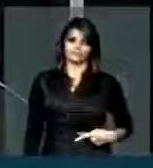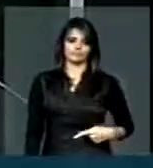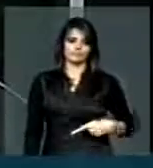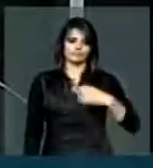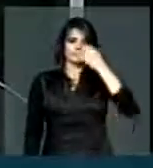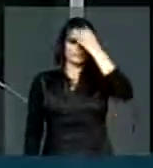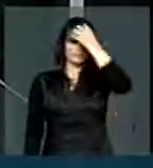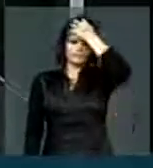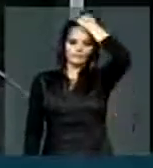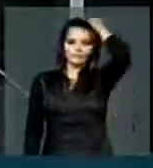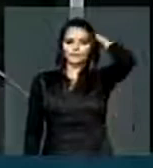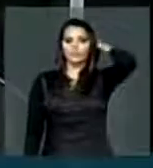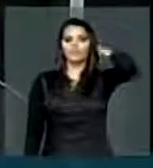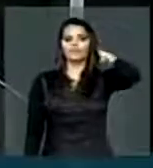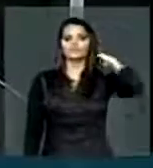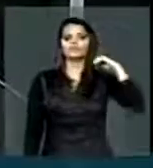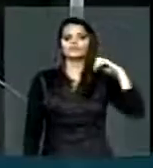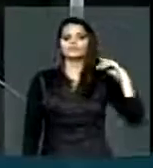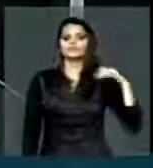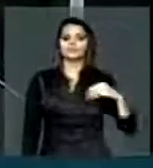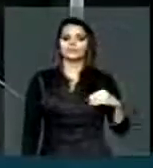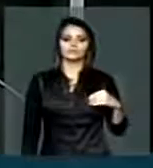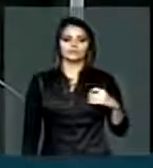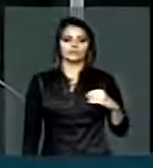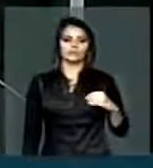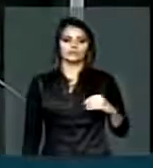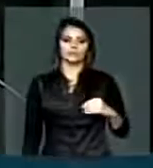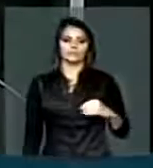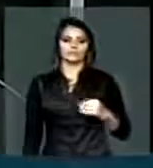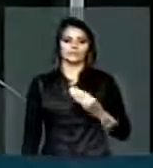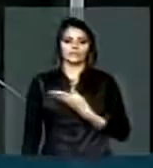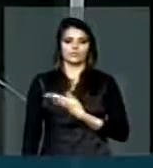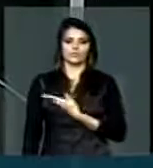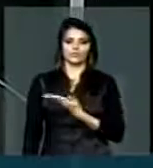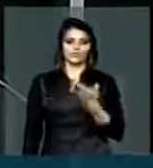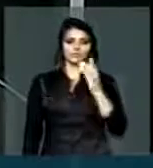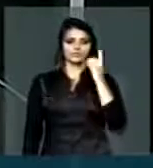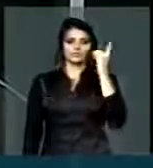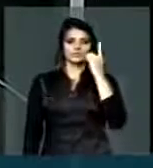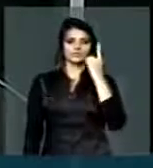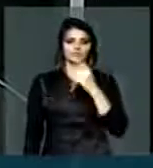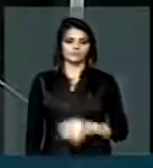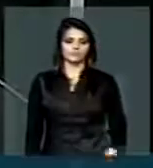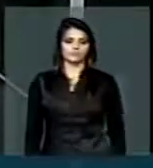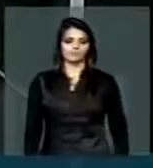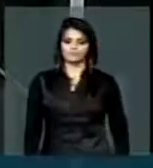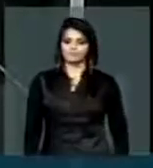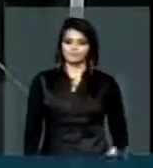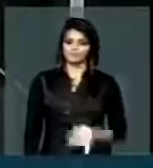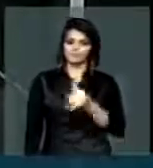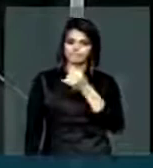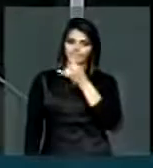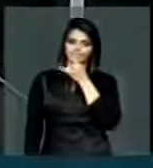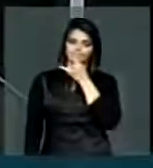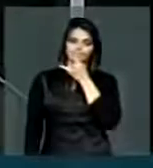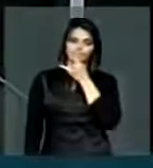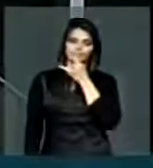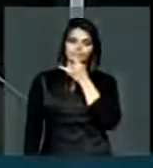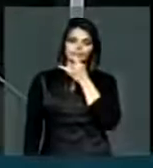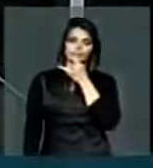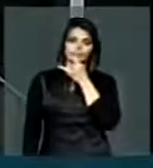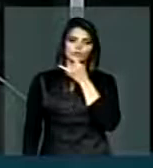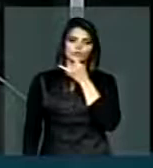demais colegas, venho aqui triste, porque